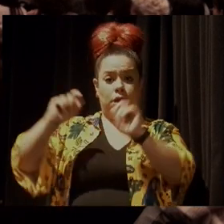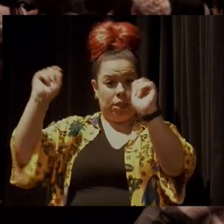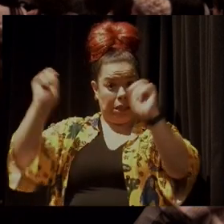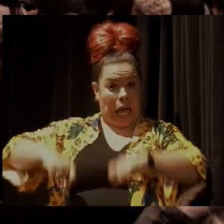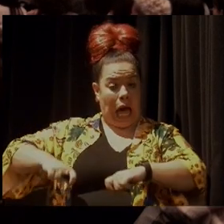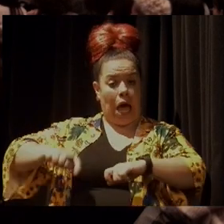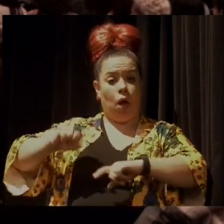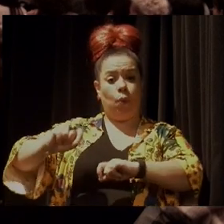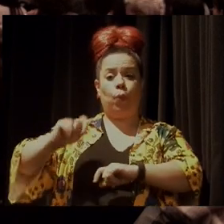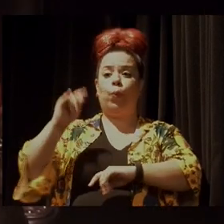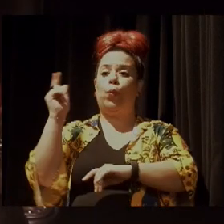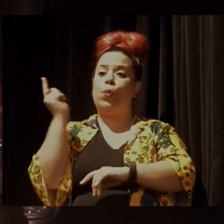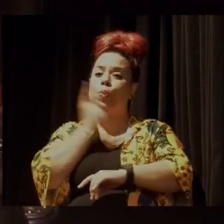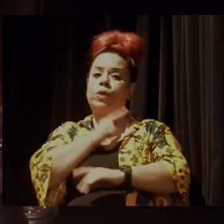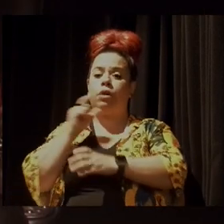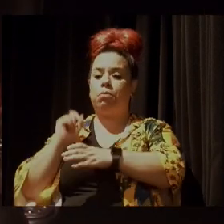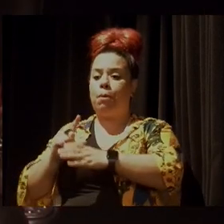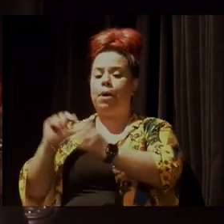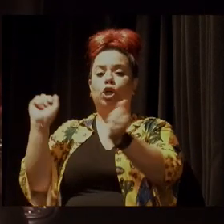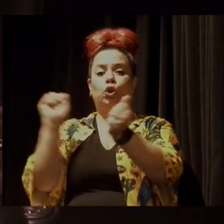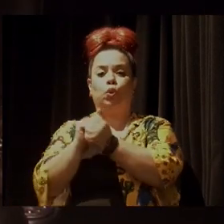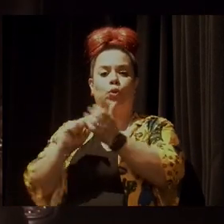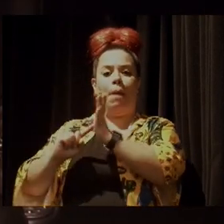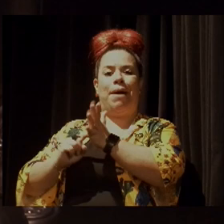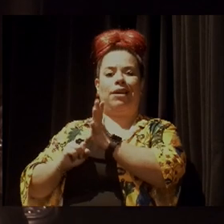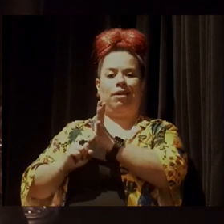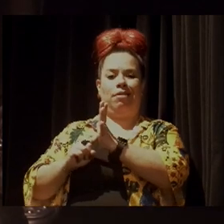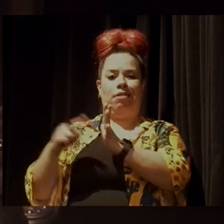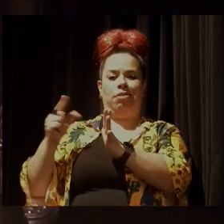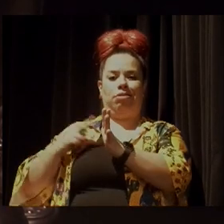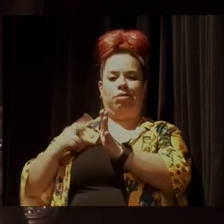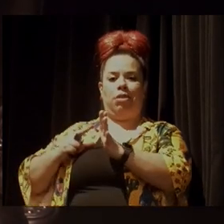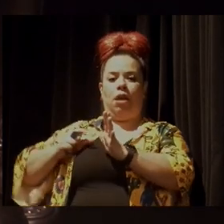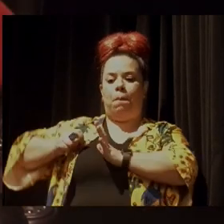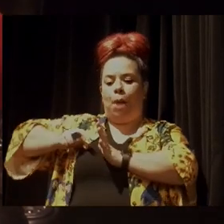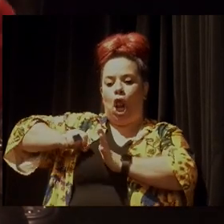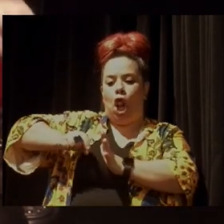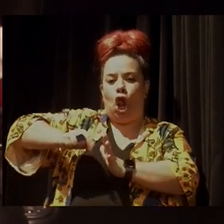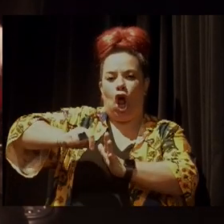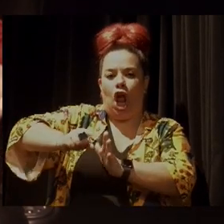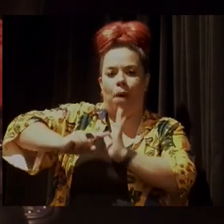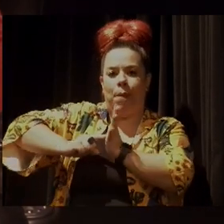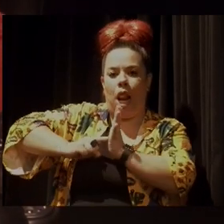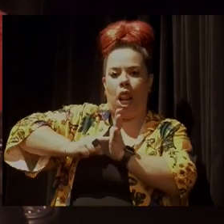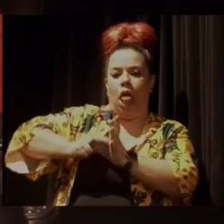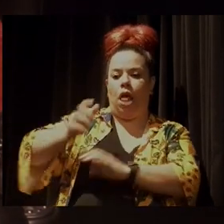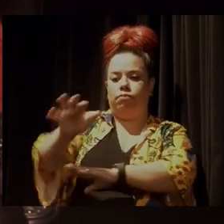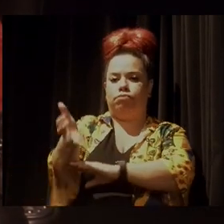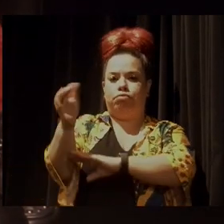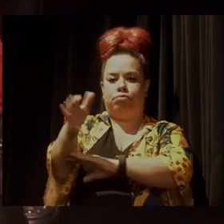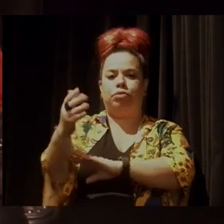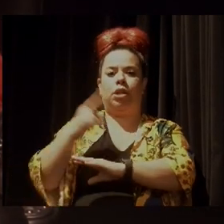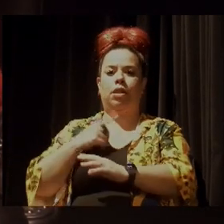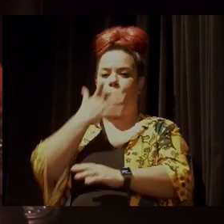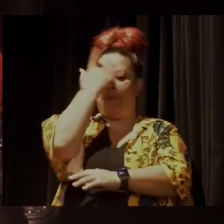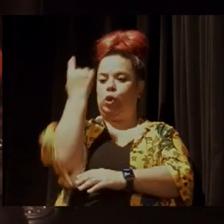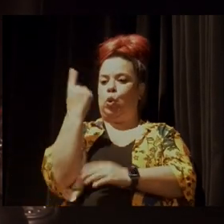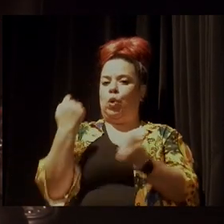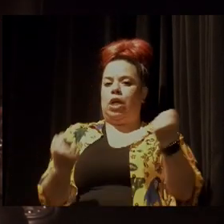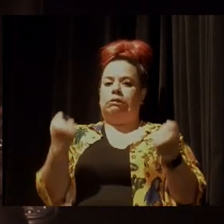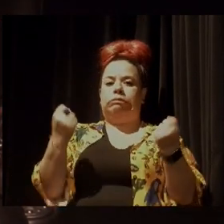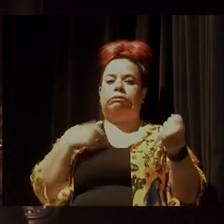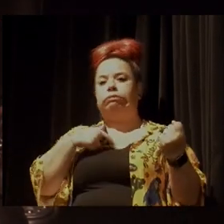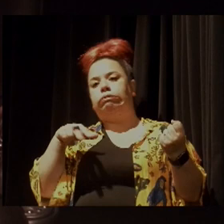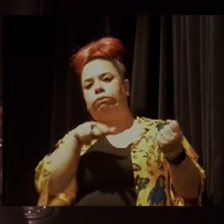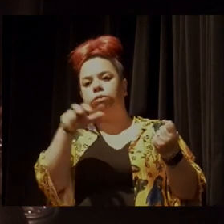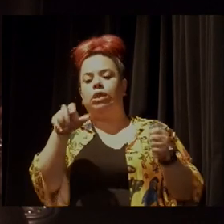plantadas com os tratores, as plantadeiras que eram dirigidas pelos tratoristas. Então, gente